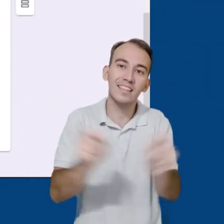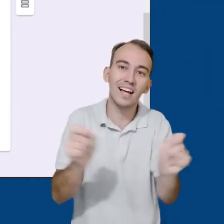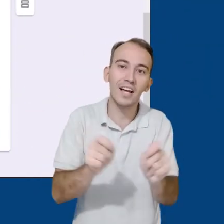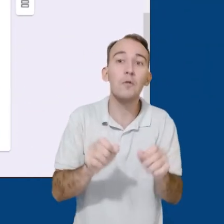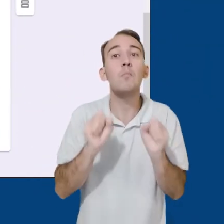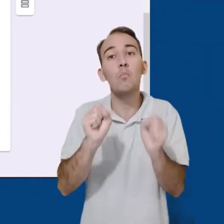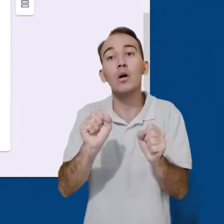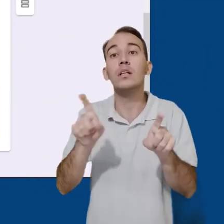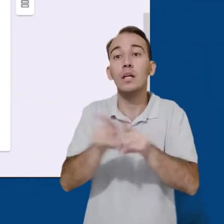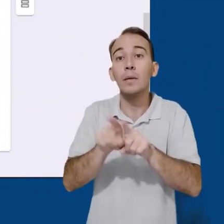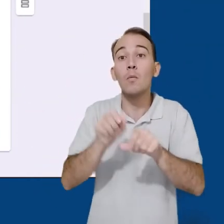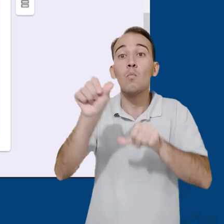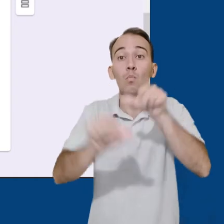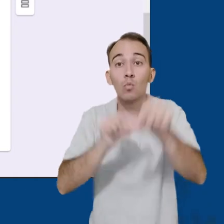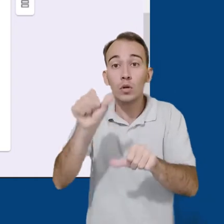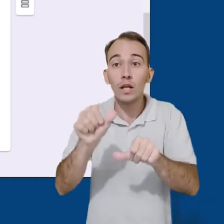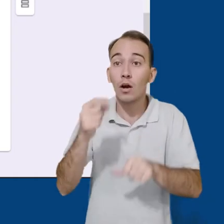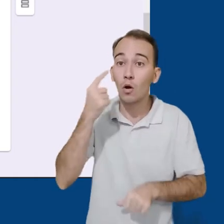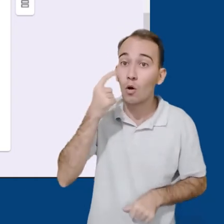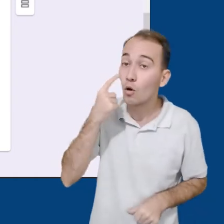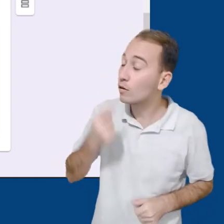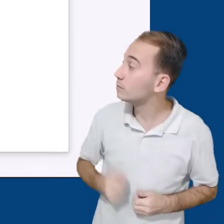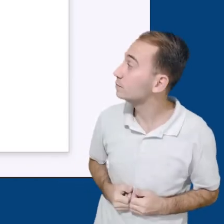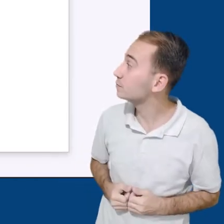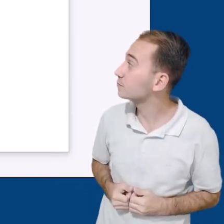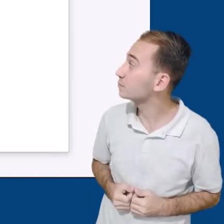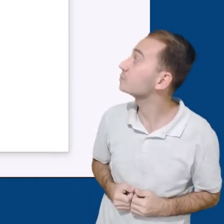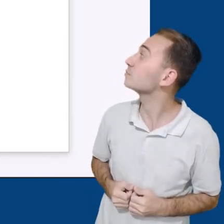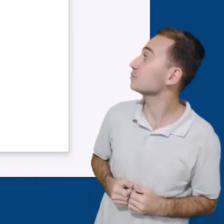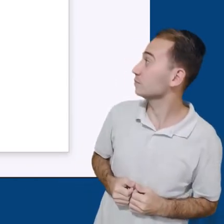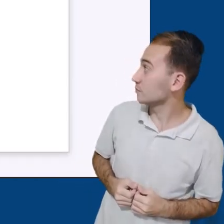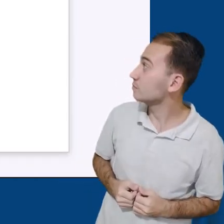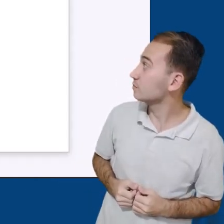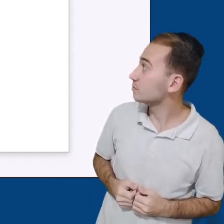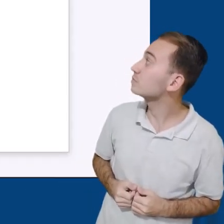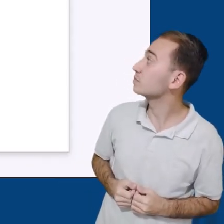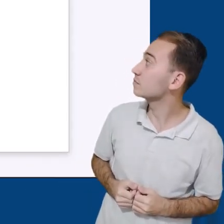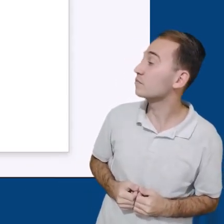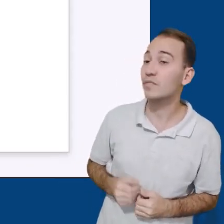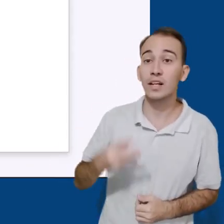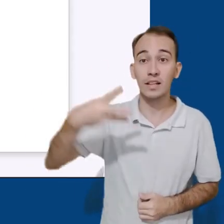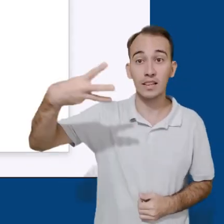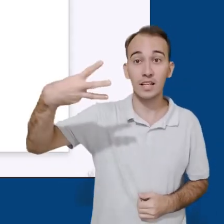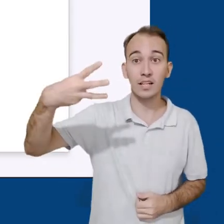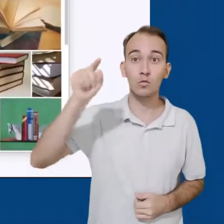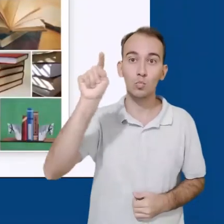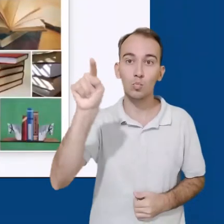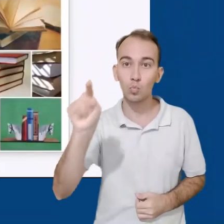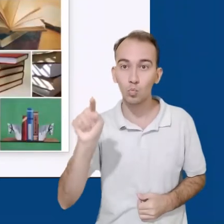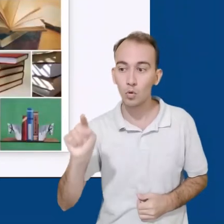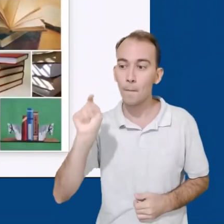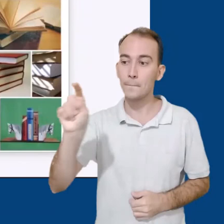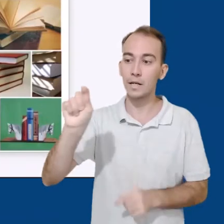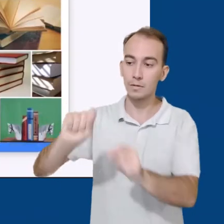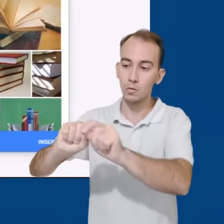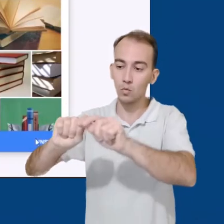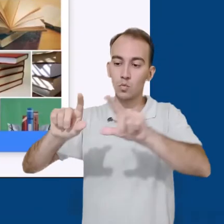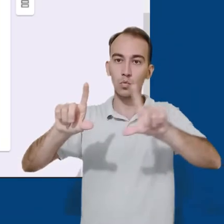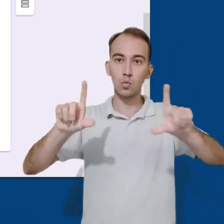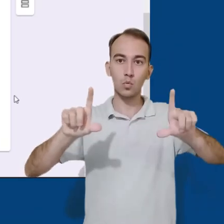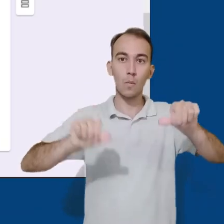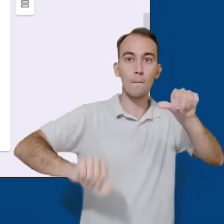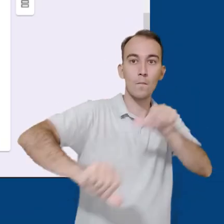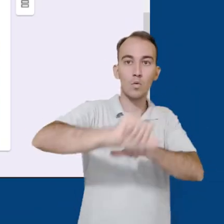Caso queira mudar a imagem, clique no menu de três pontos ao lado esquerdo da foto e clique em Alterar. A janela de pesquisa abrirá